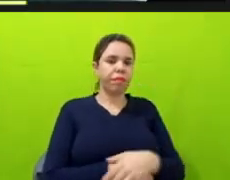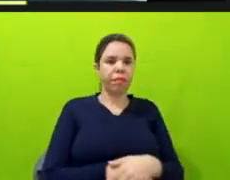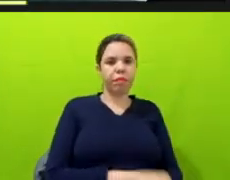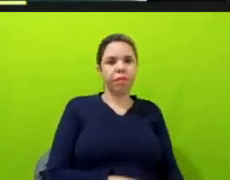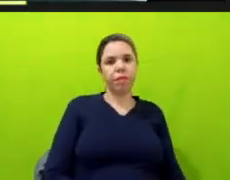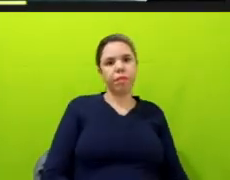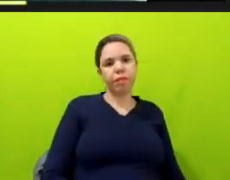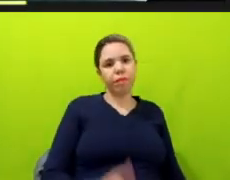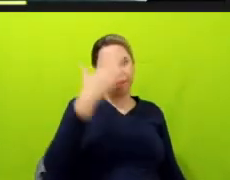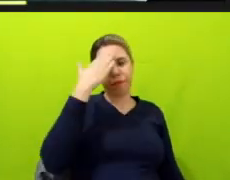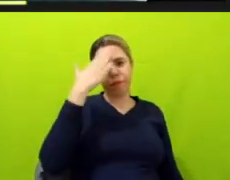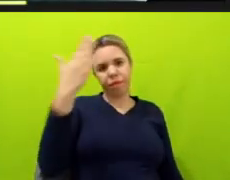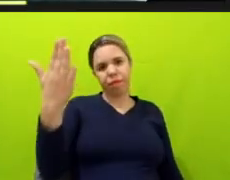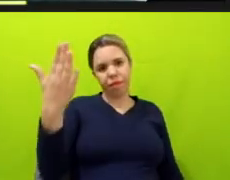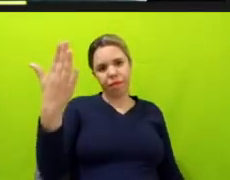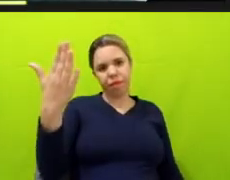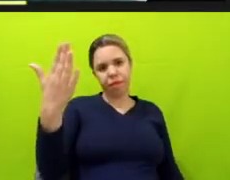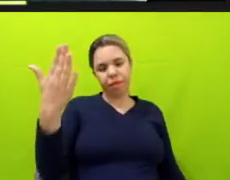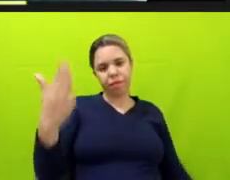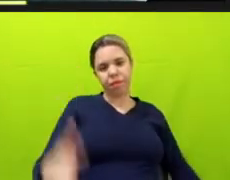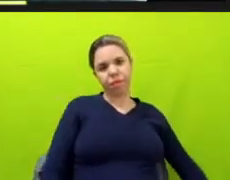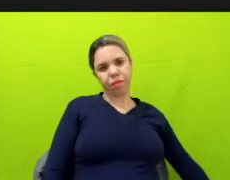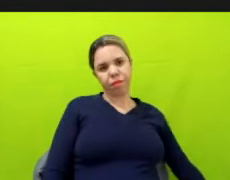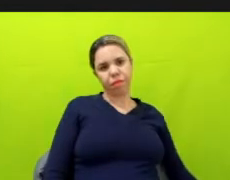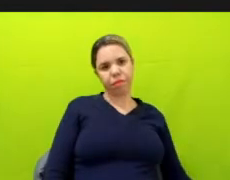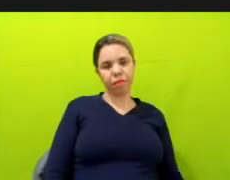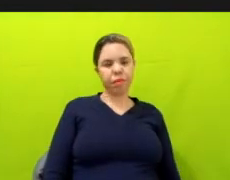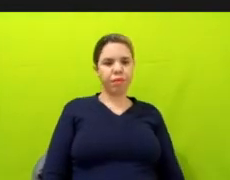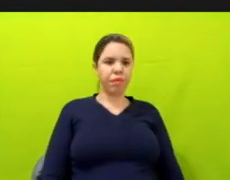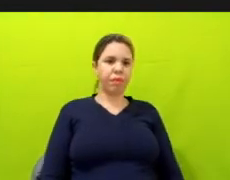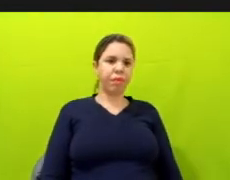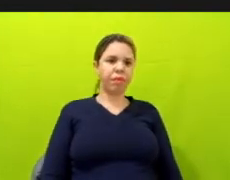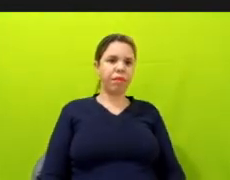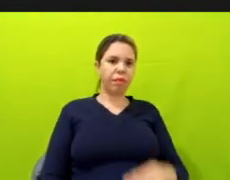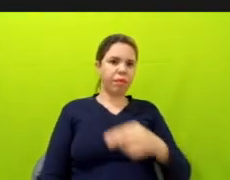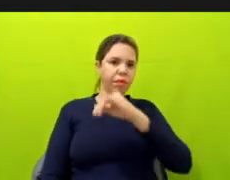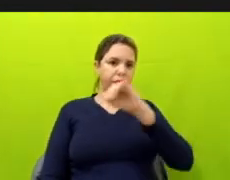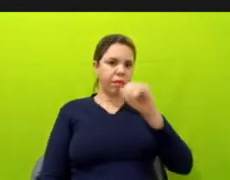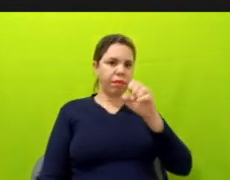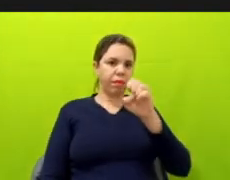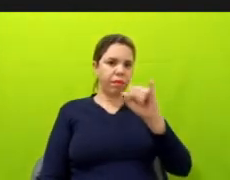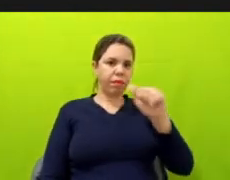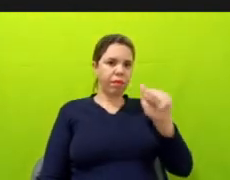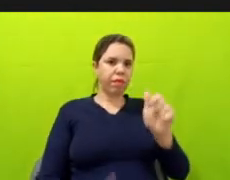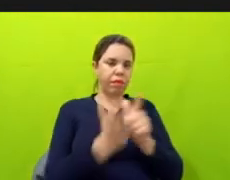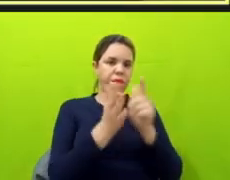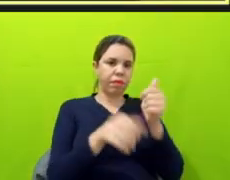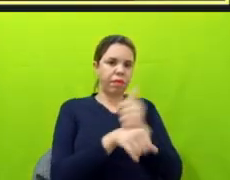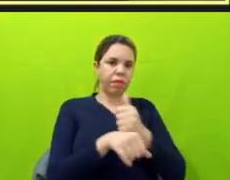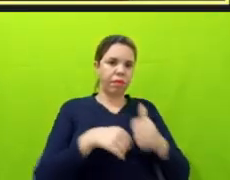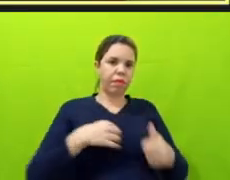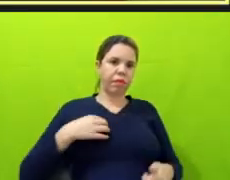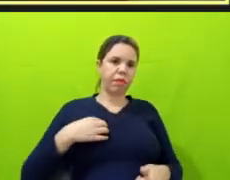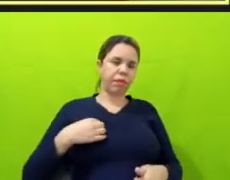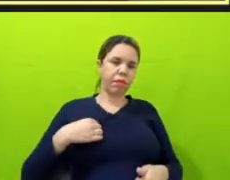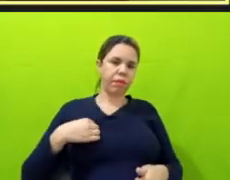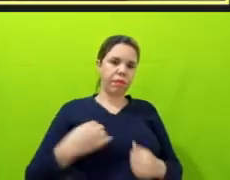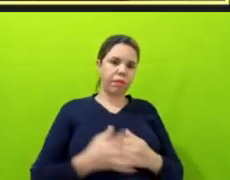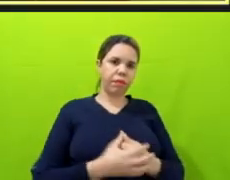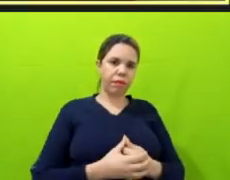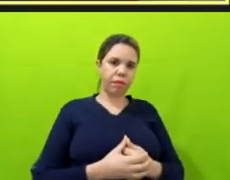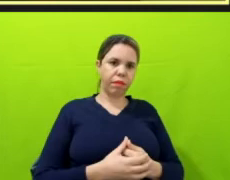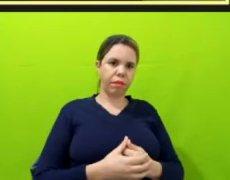Obrigada, Júlia. Meu nome é Jéssica Botelho, eu sou jornalista e pesquisadora, eu sou